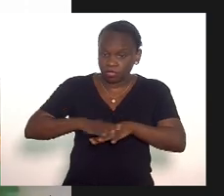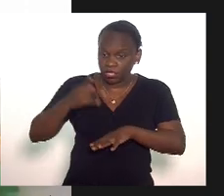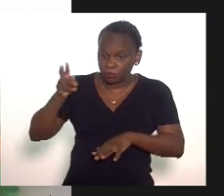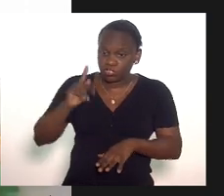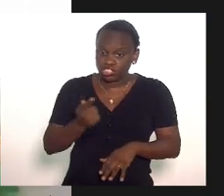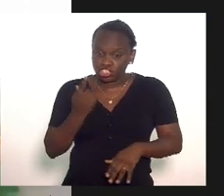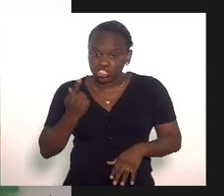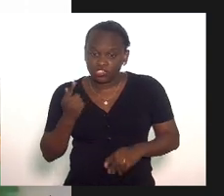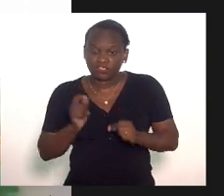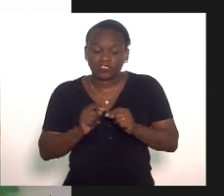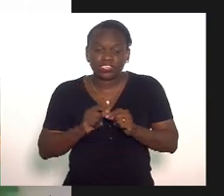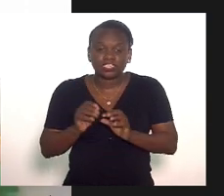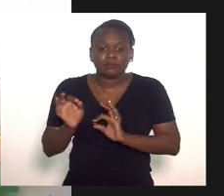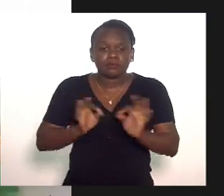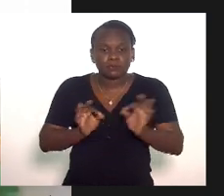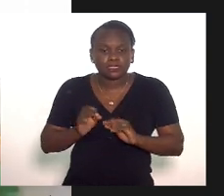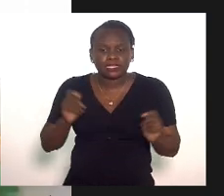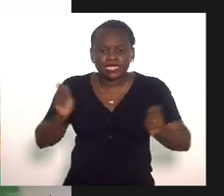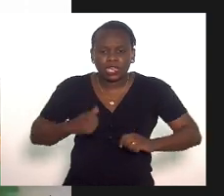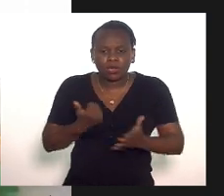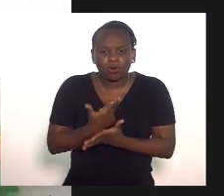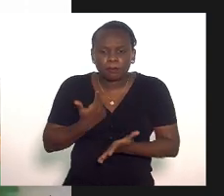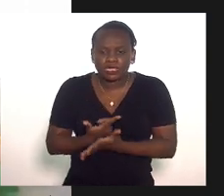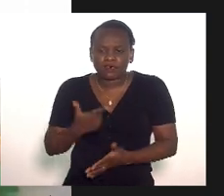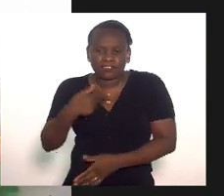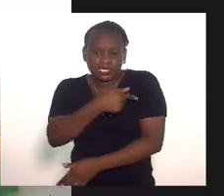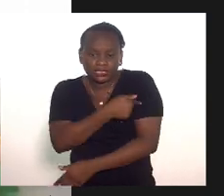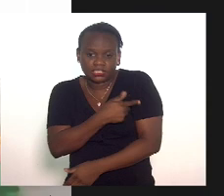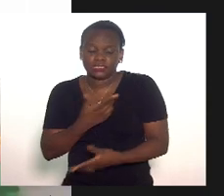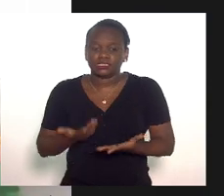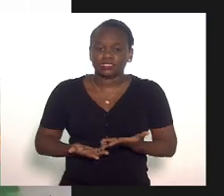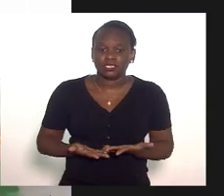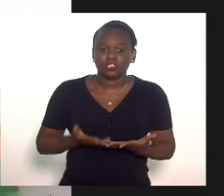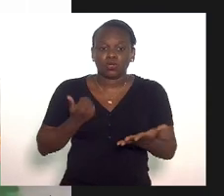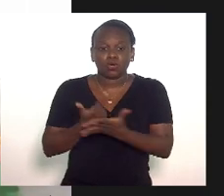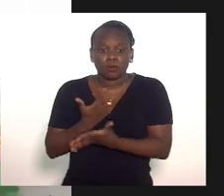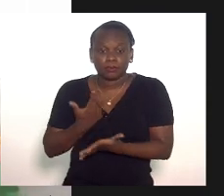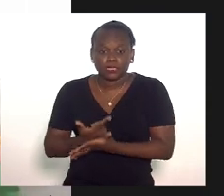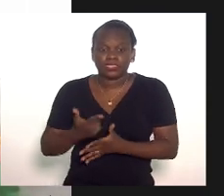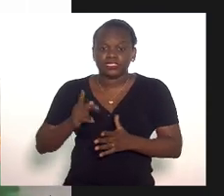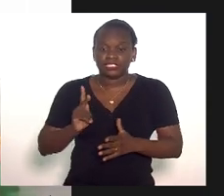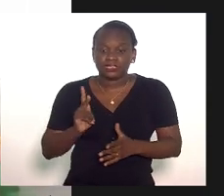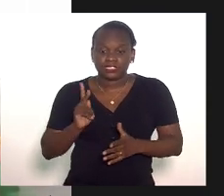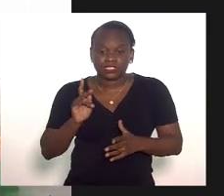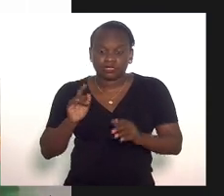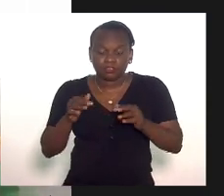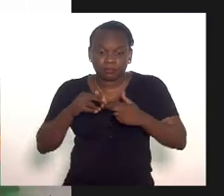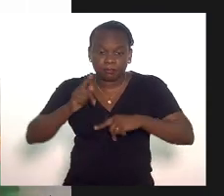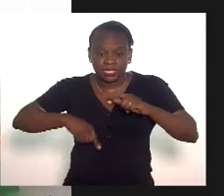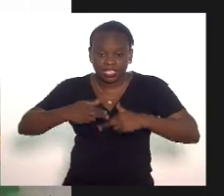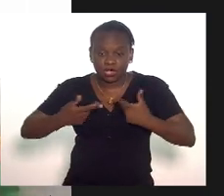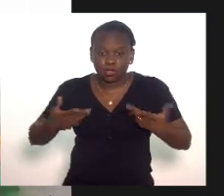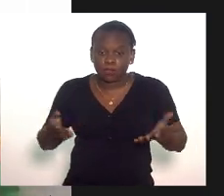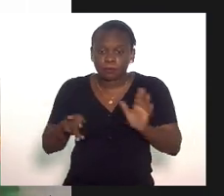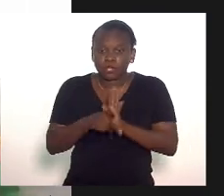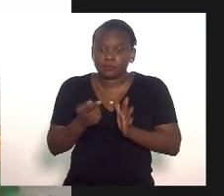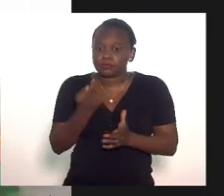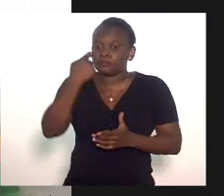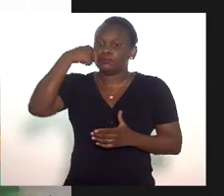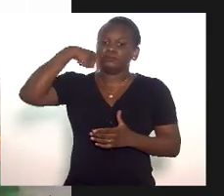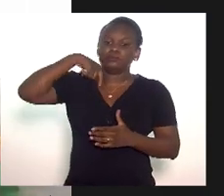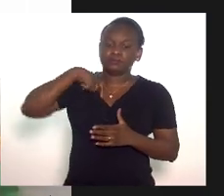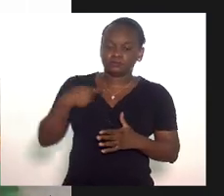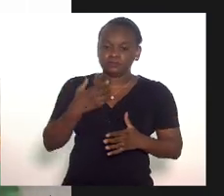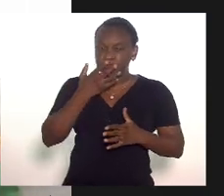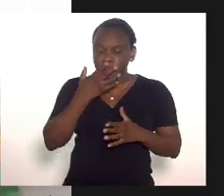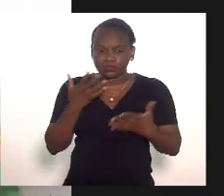a construção de possibilidades de aquisição de vacinas aquisição de kits intubação para que a gente não tivesse nessa situação